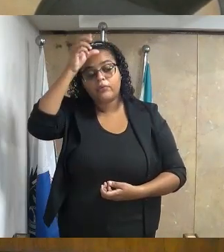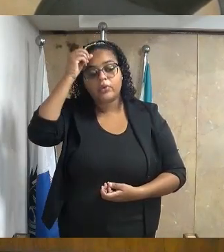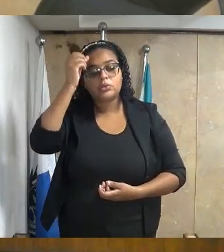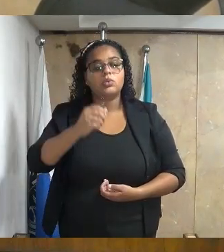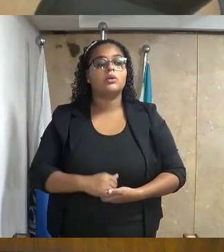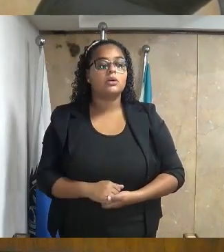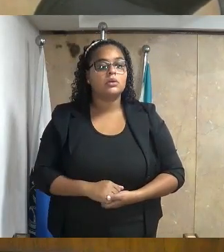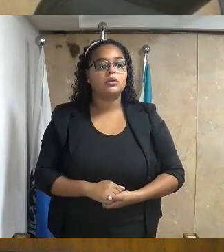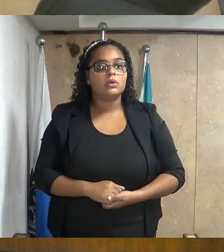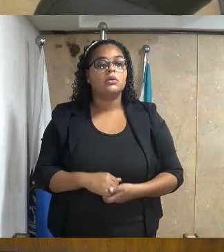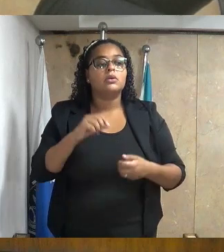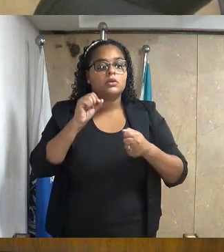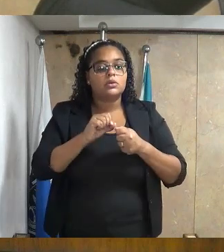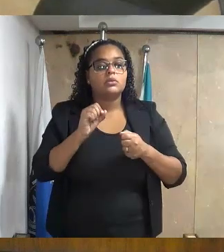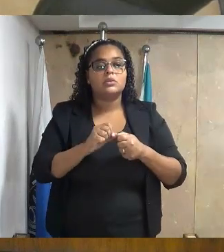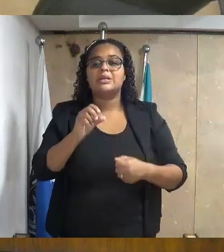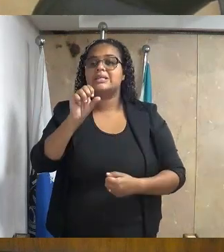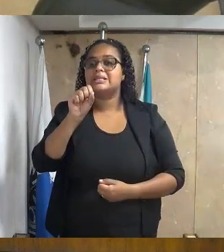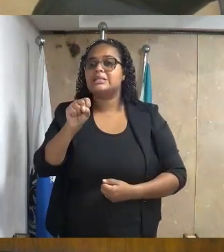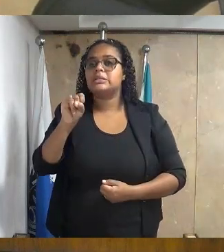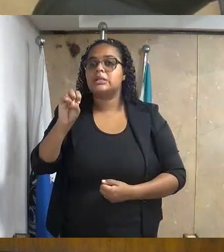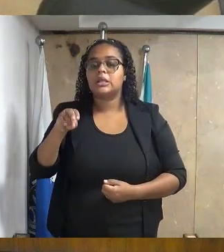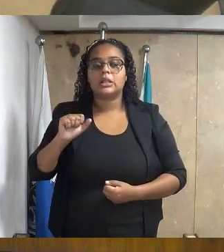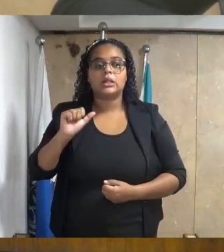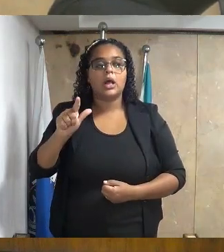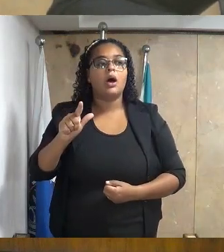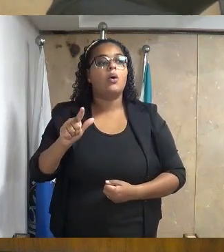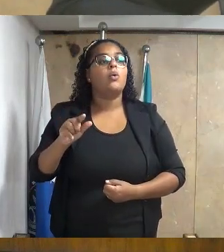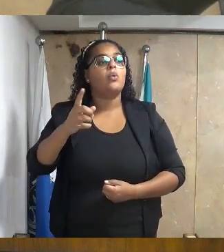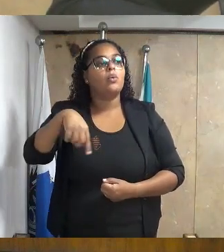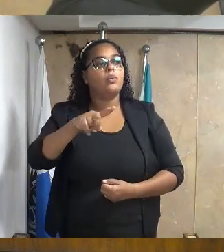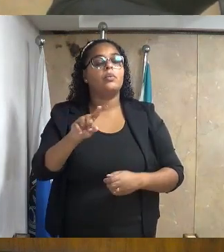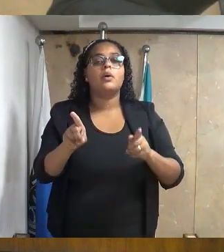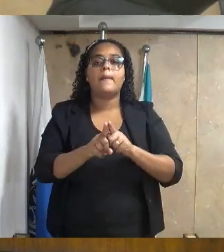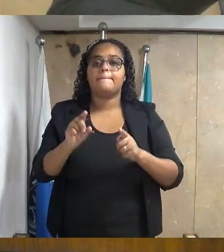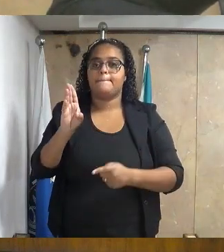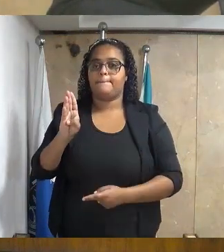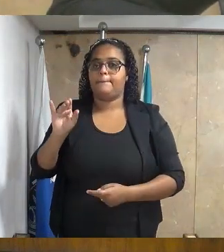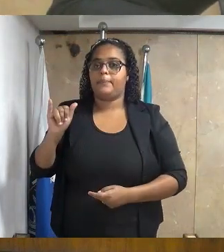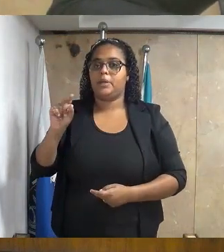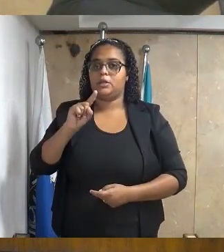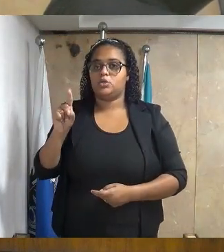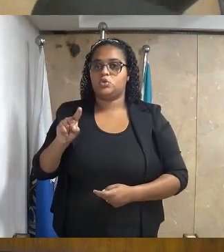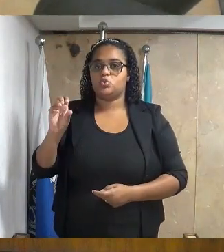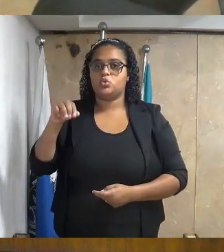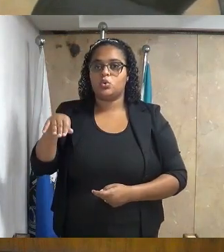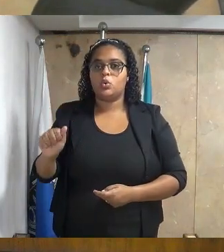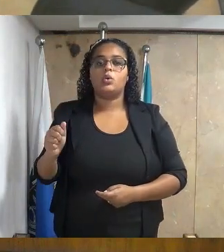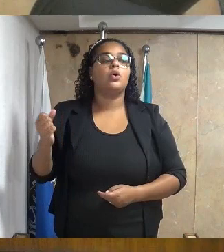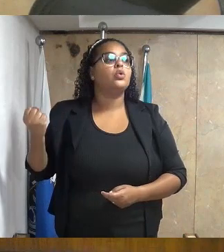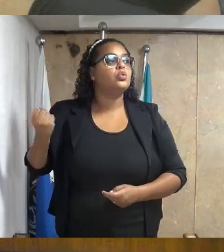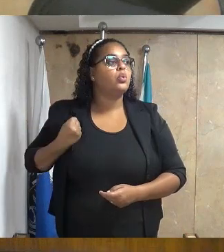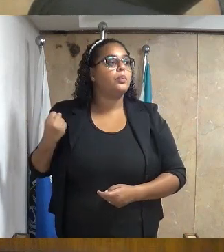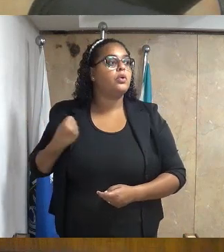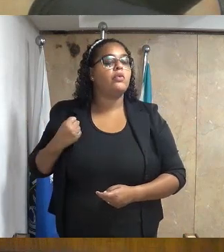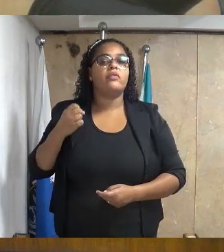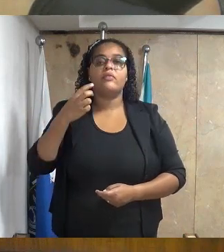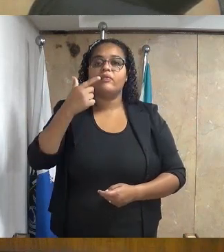senhor prefeito a instalação de sinal luminoso na avenida Governador Leonel de Moura Brizola, na altura do número 28,